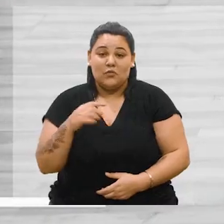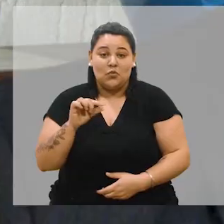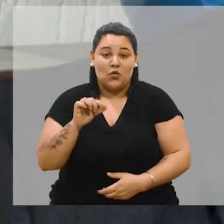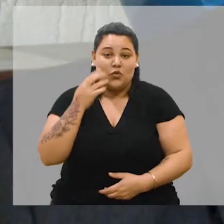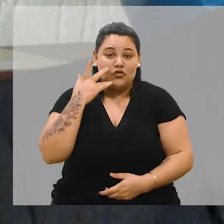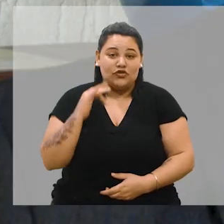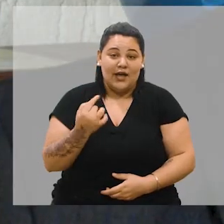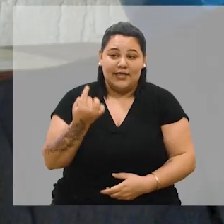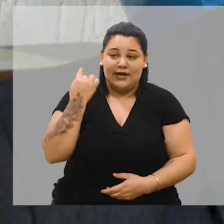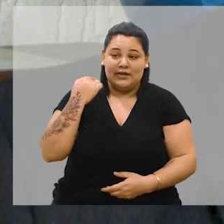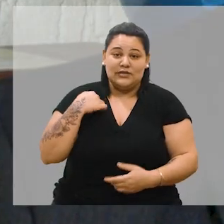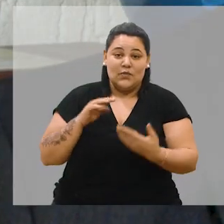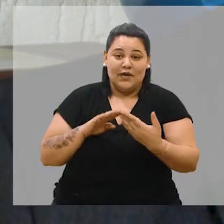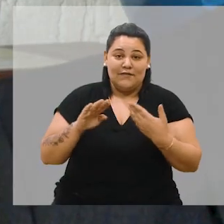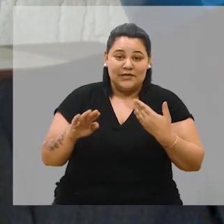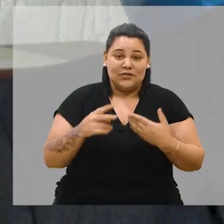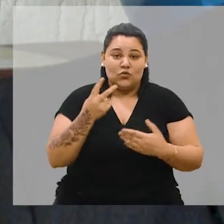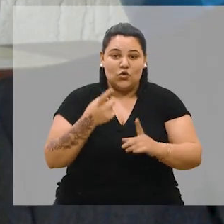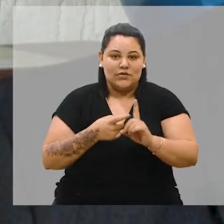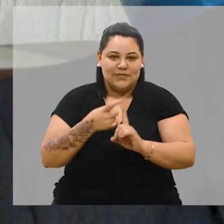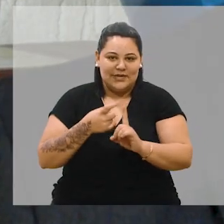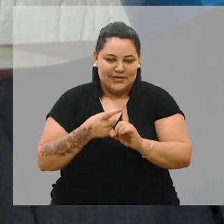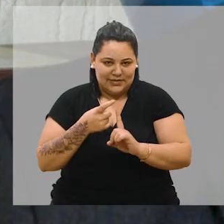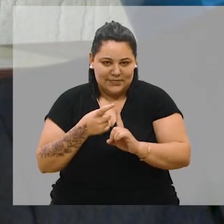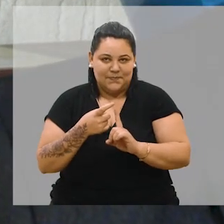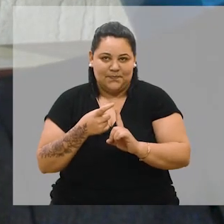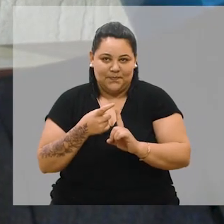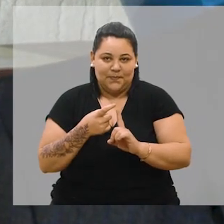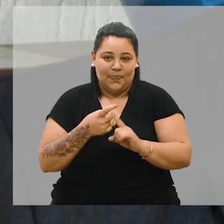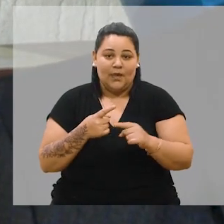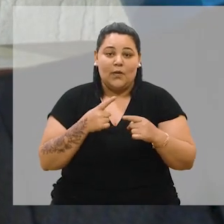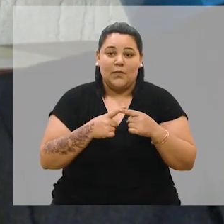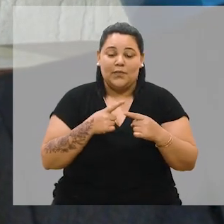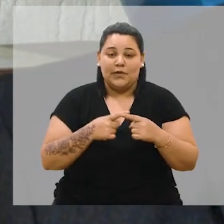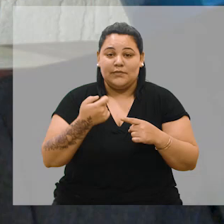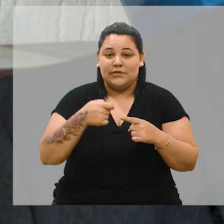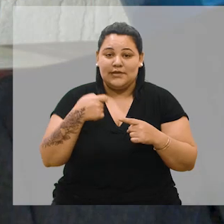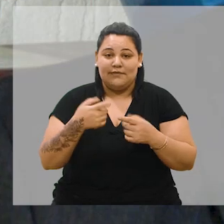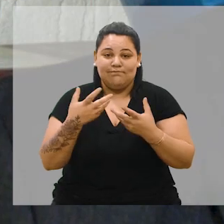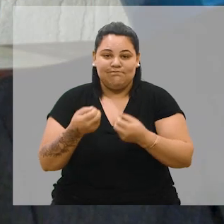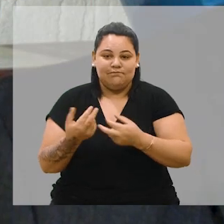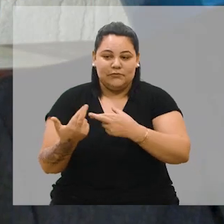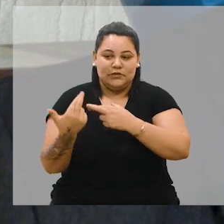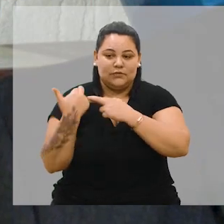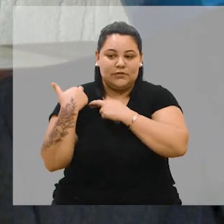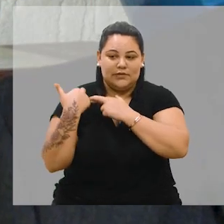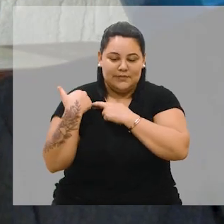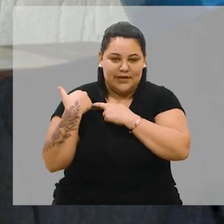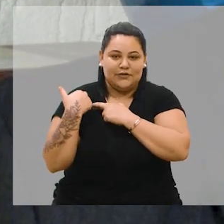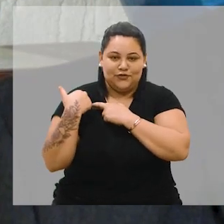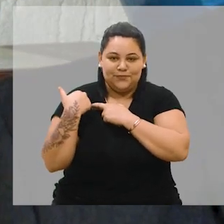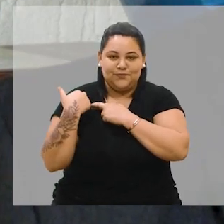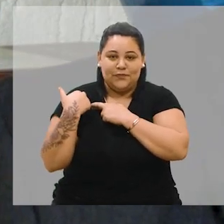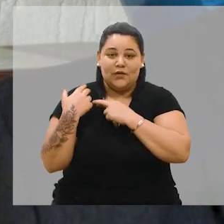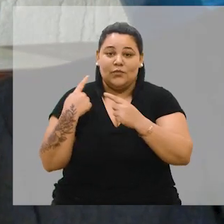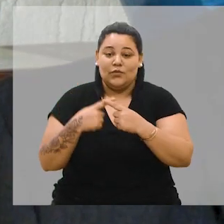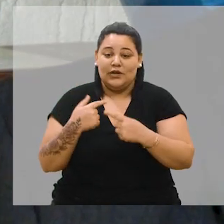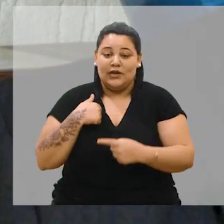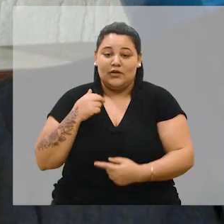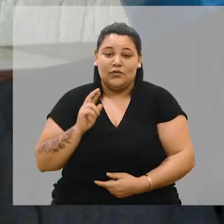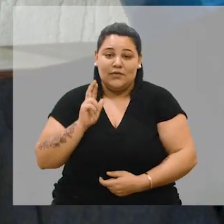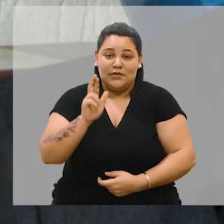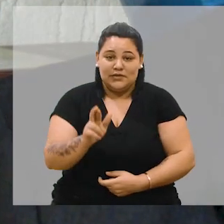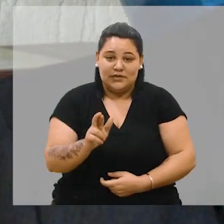poucos dias atrás, também me afastei por dois meses, enfim, por uma responsabilidade que me atrai muito, por eu ser um